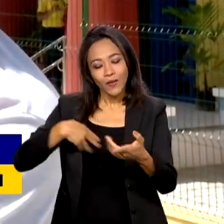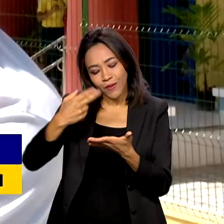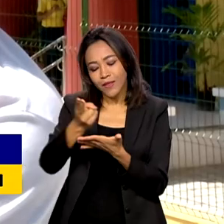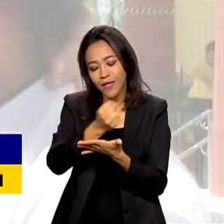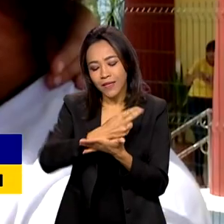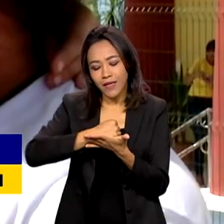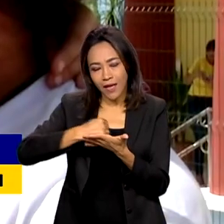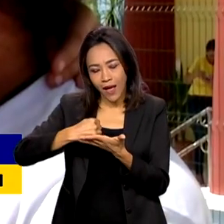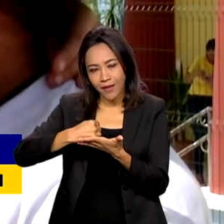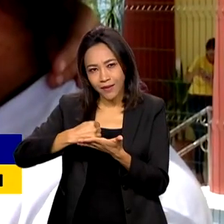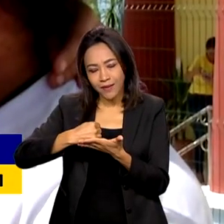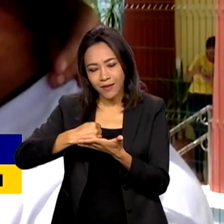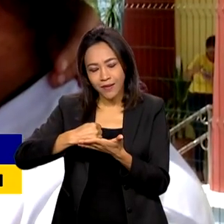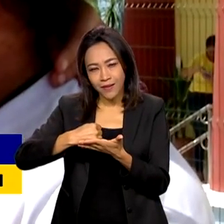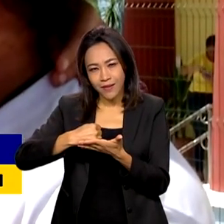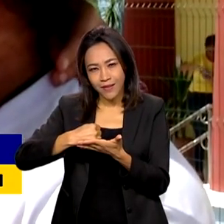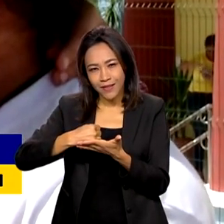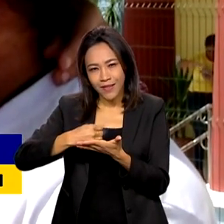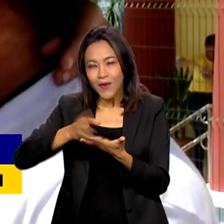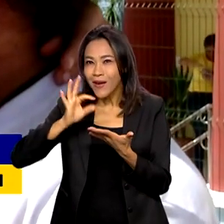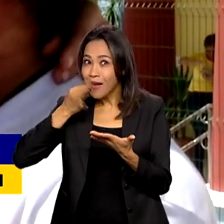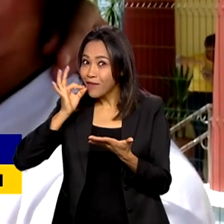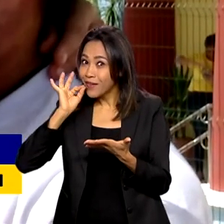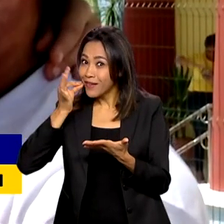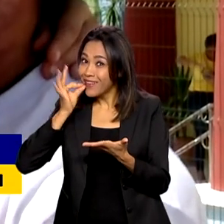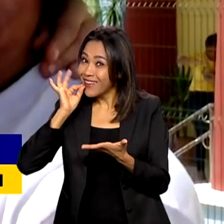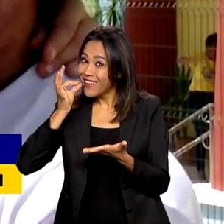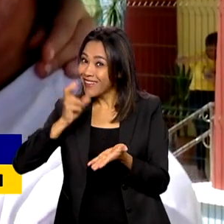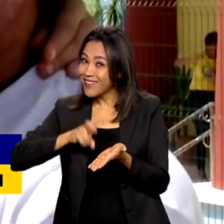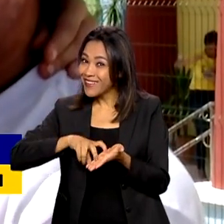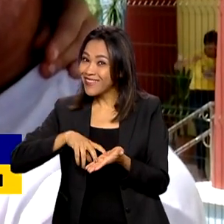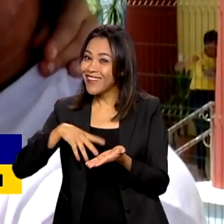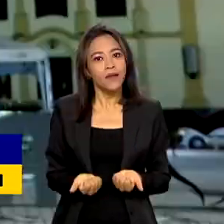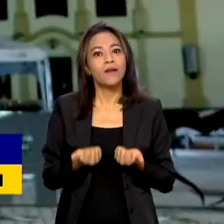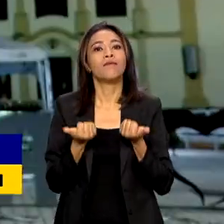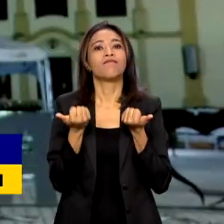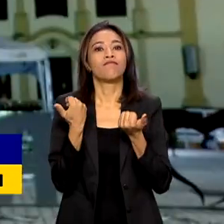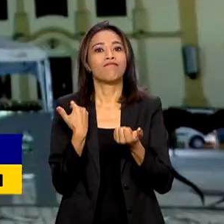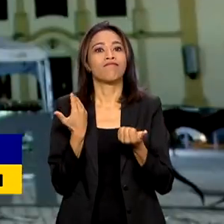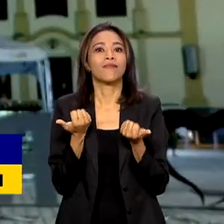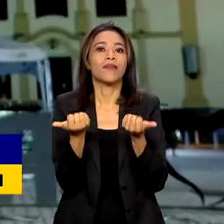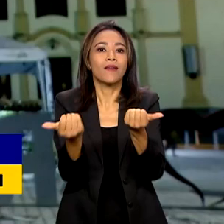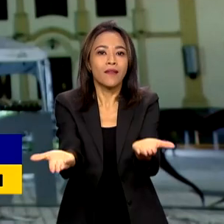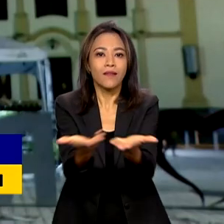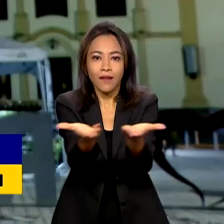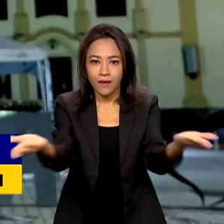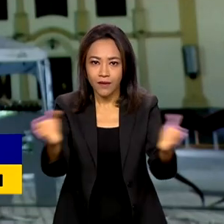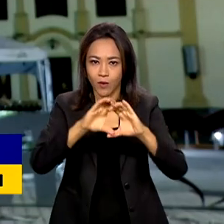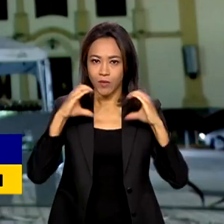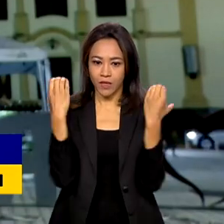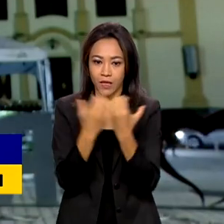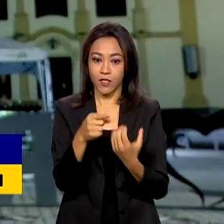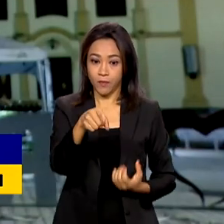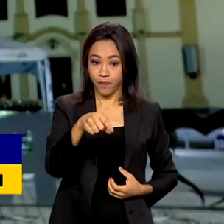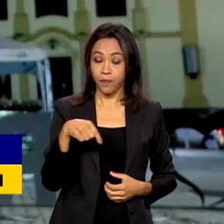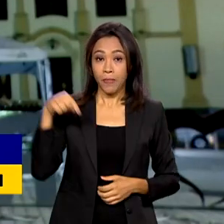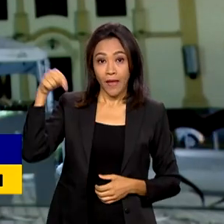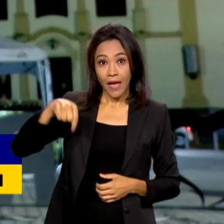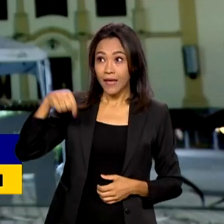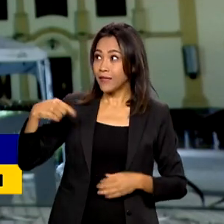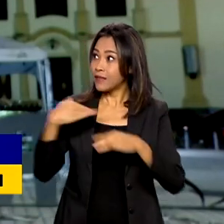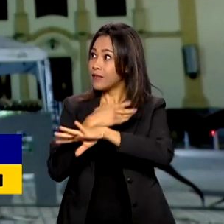desenhar um café da manhã. Ai, que legal! Crato foi a cidade escolhida pelo presidente